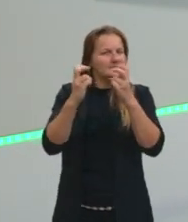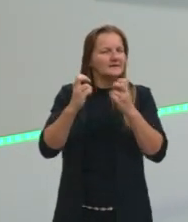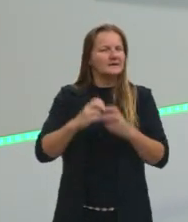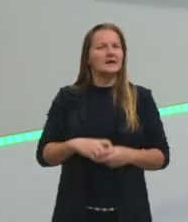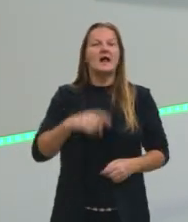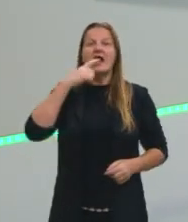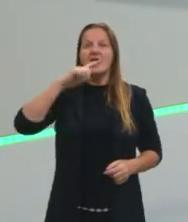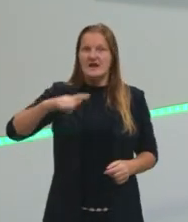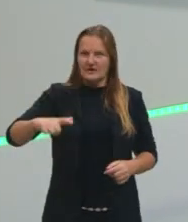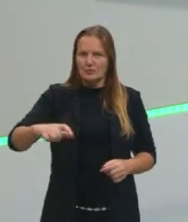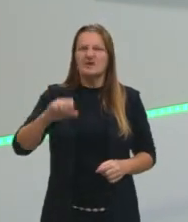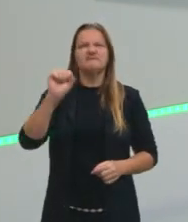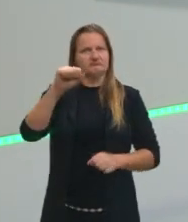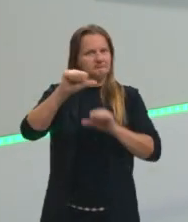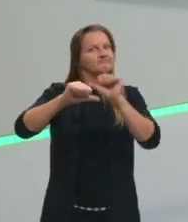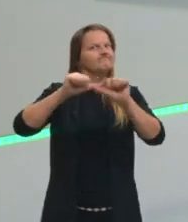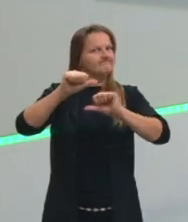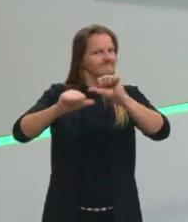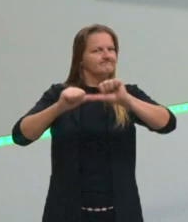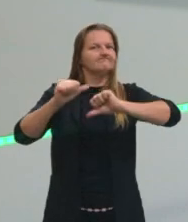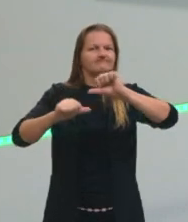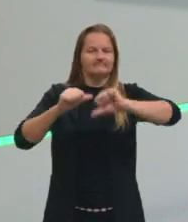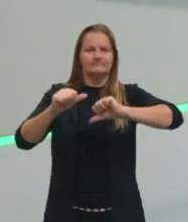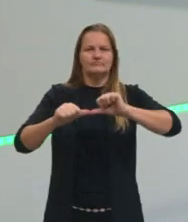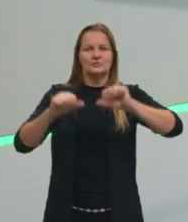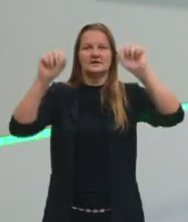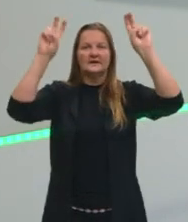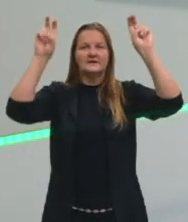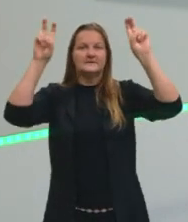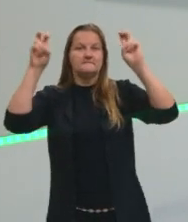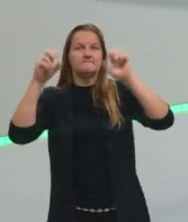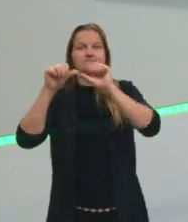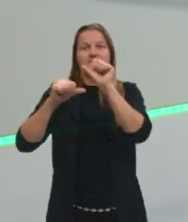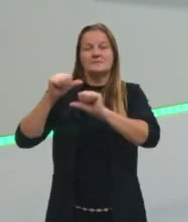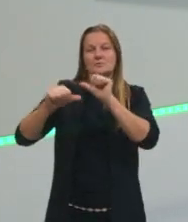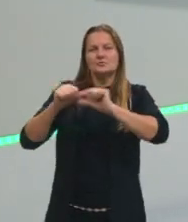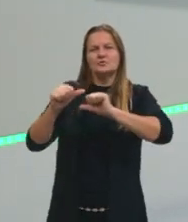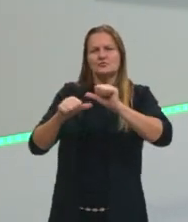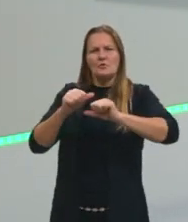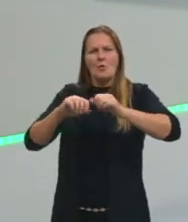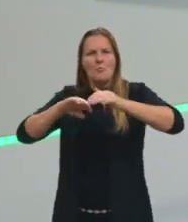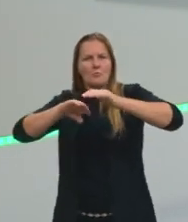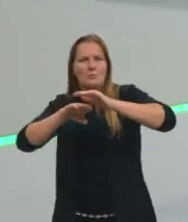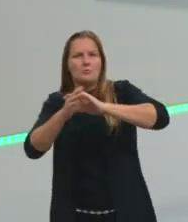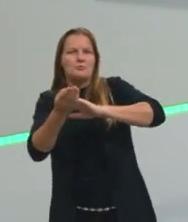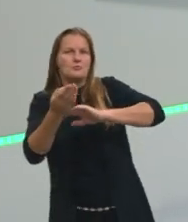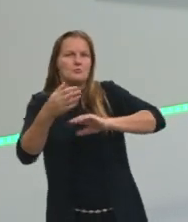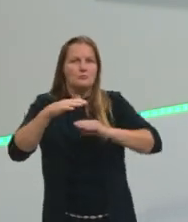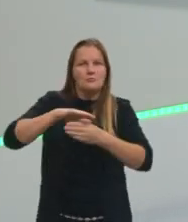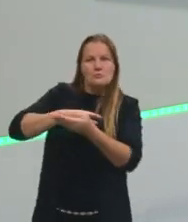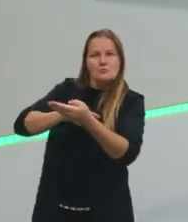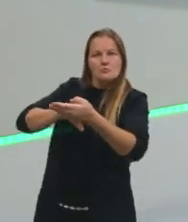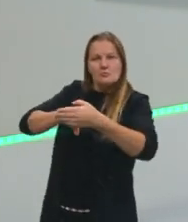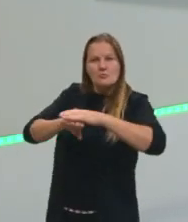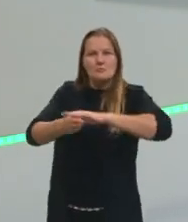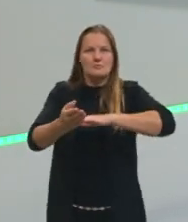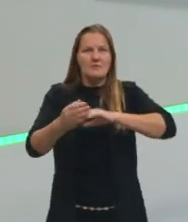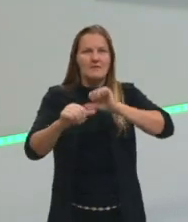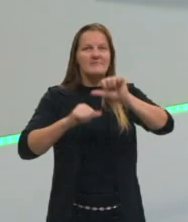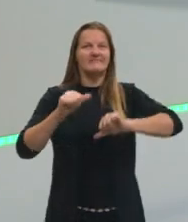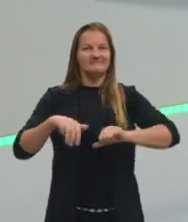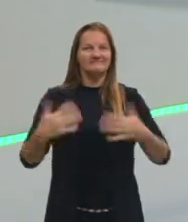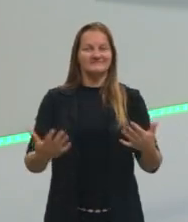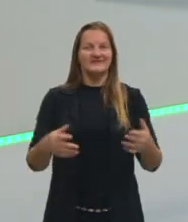a nossa língua sofre diversas, entre aspas, e mutações. E é sobre isso que a gente fala hoje,